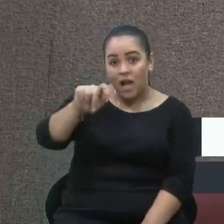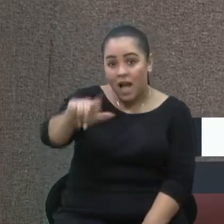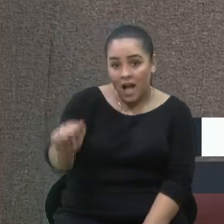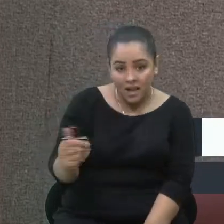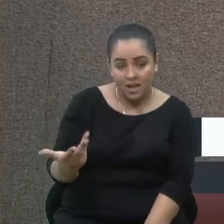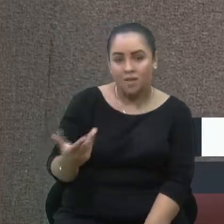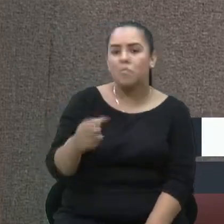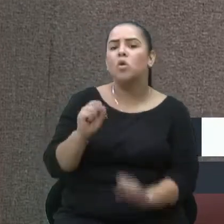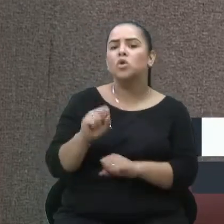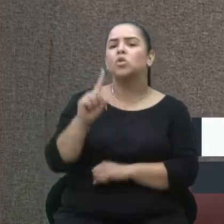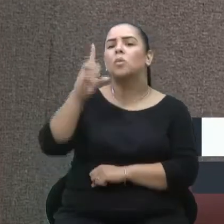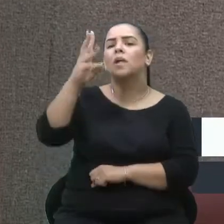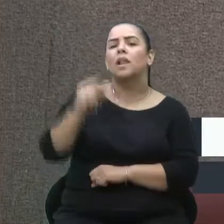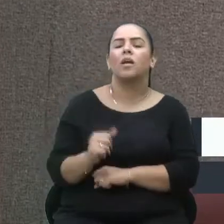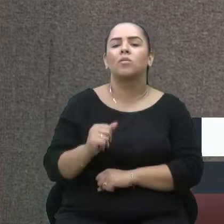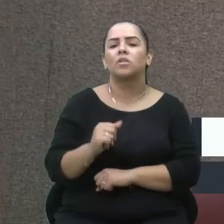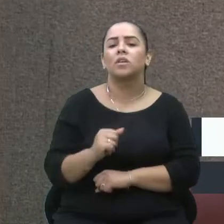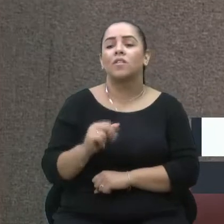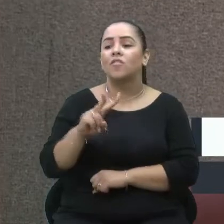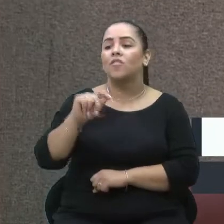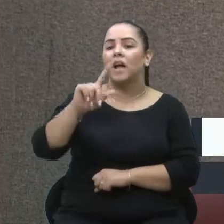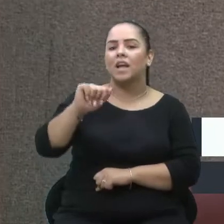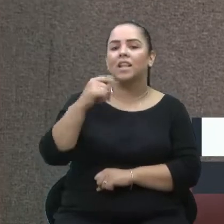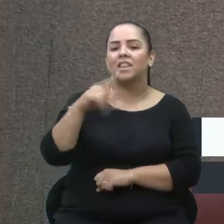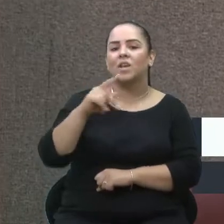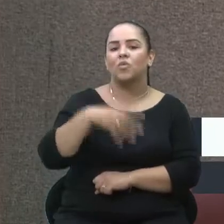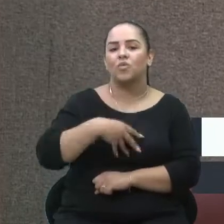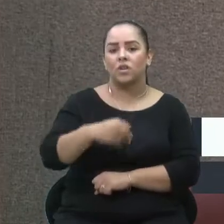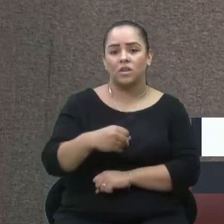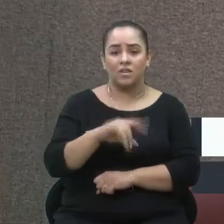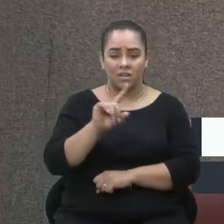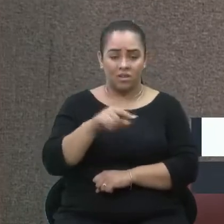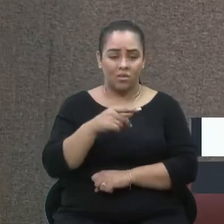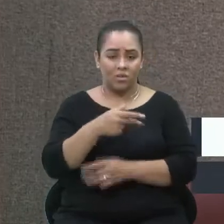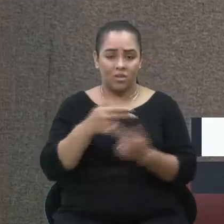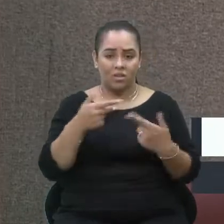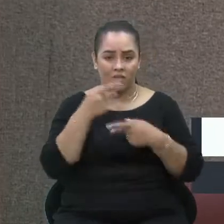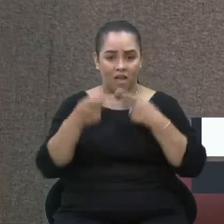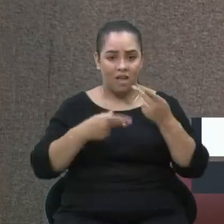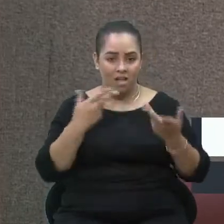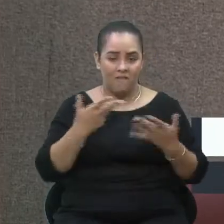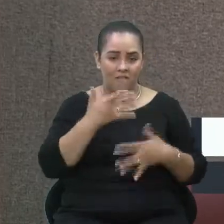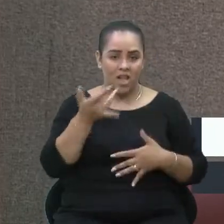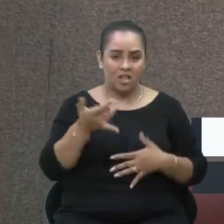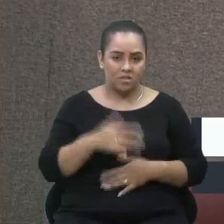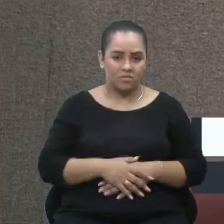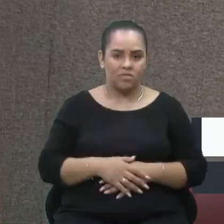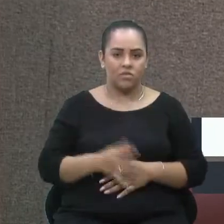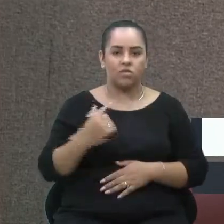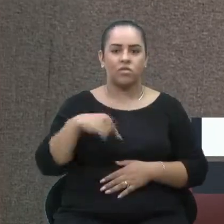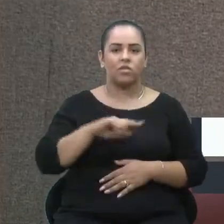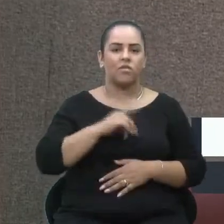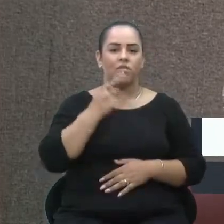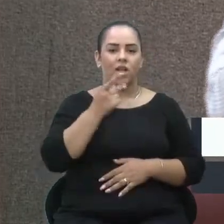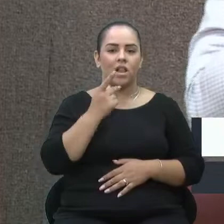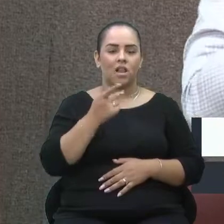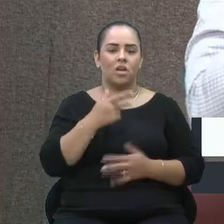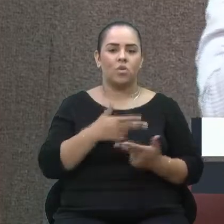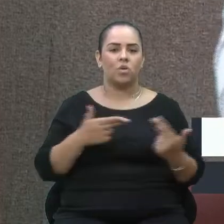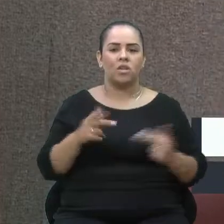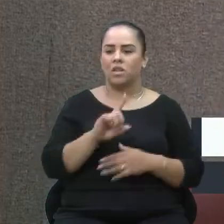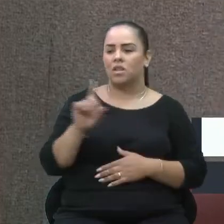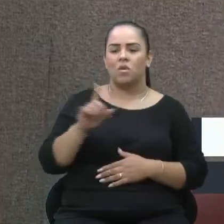um milhão podia ser uma vaga para o seu filho. Isso é discurso fácil. A gente fala muito de rotas que não estão sendo